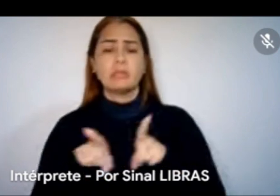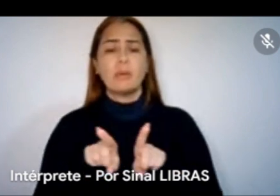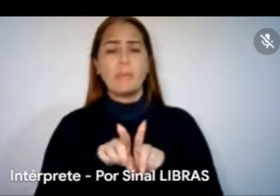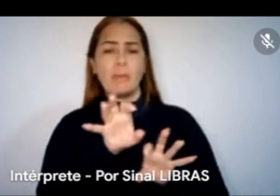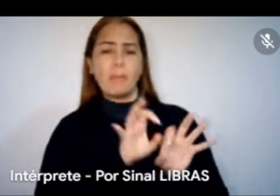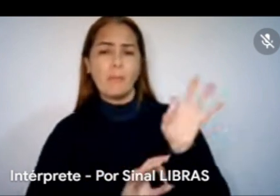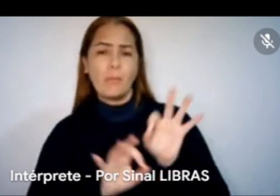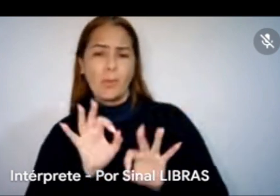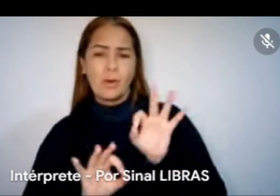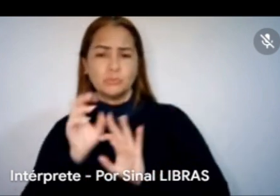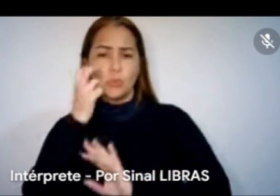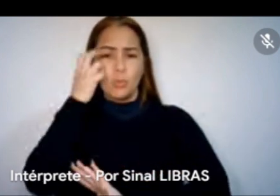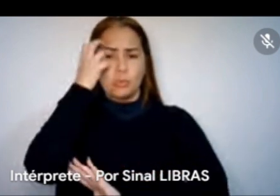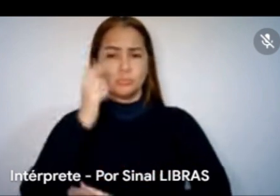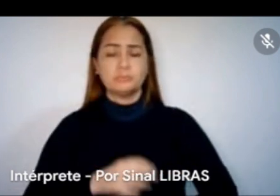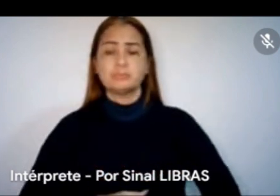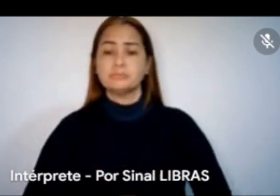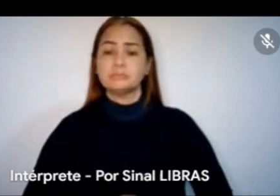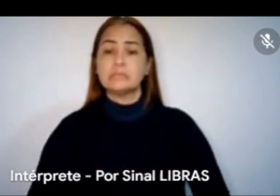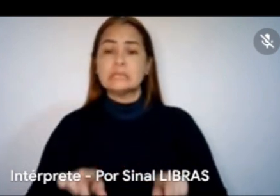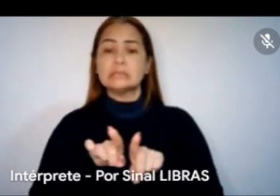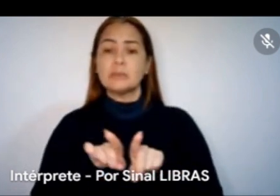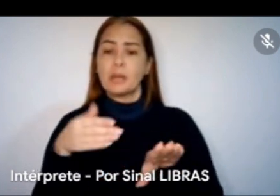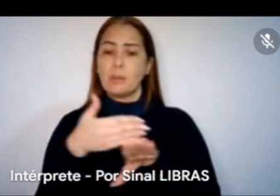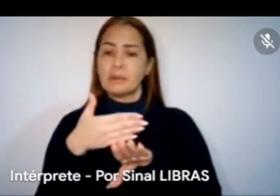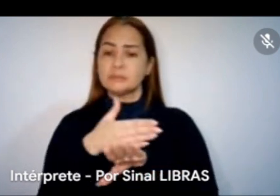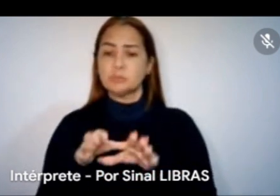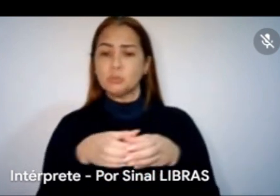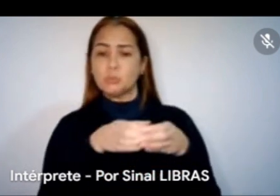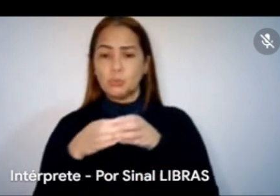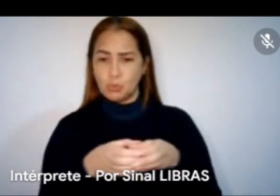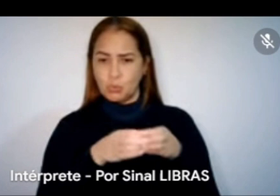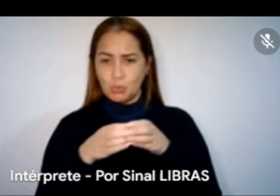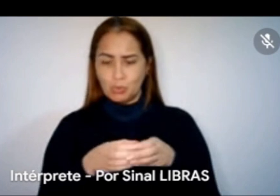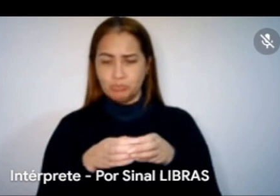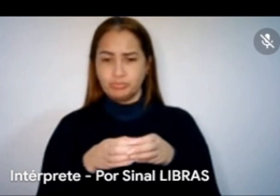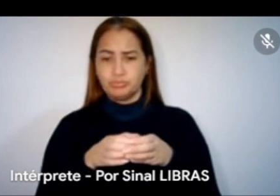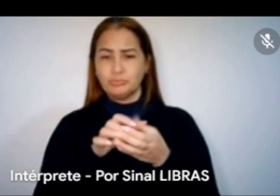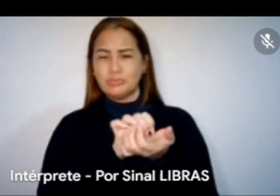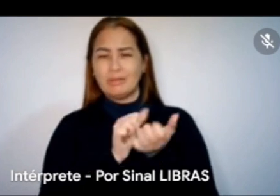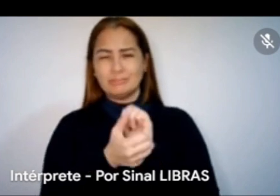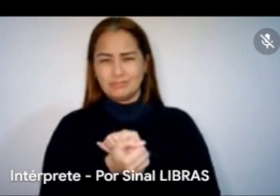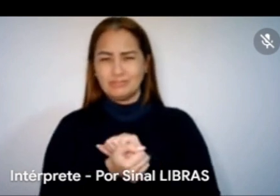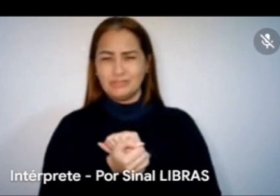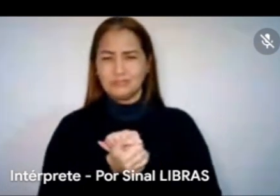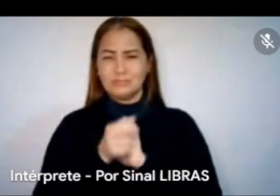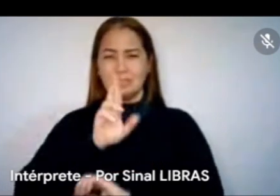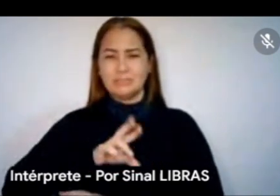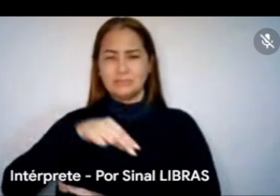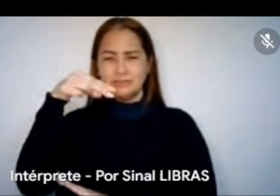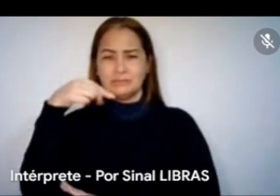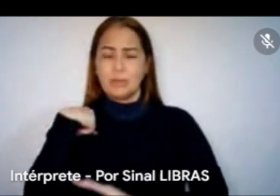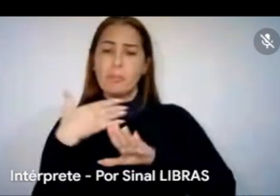antropólogo, e também atualmente participo do Comitê de Cultura do Rio Grande do Norte. Estou aqui em jornada dupla, né? Tanto pelo Comitê de Cultura